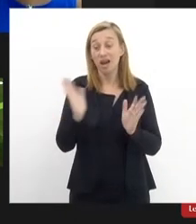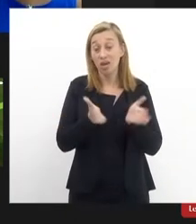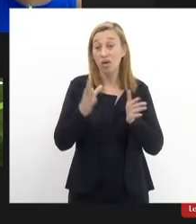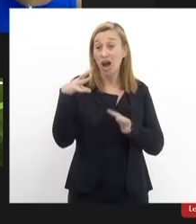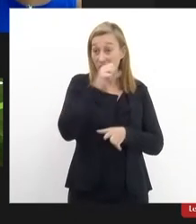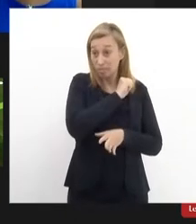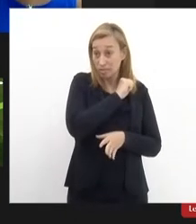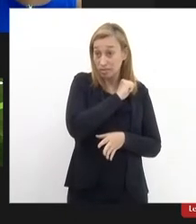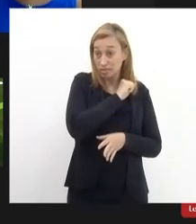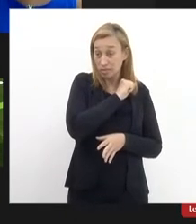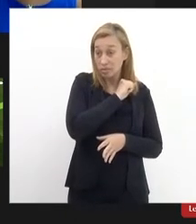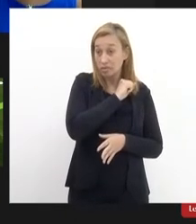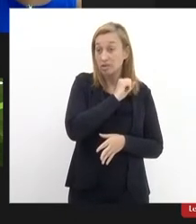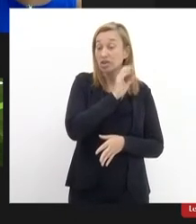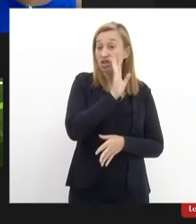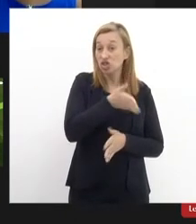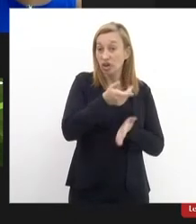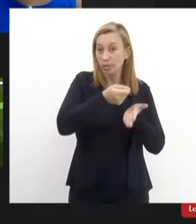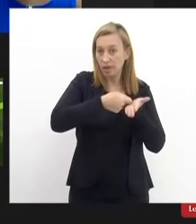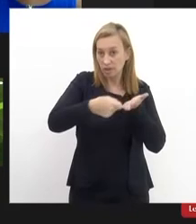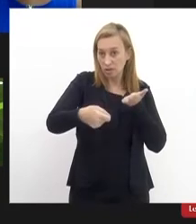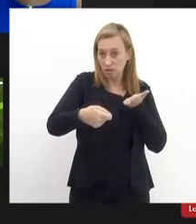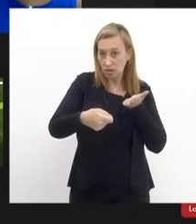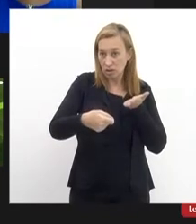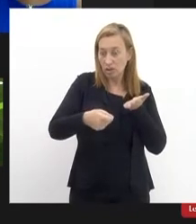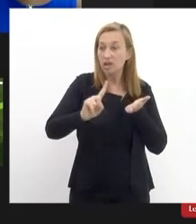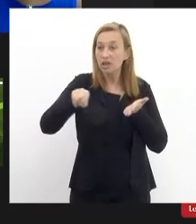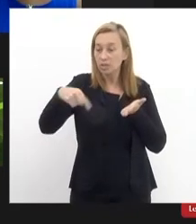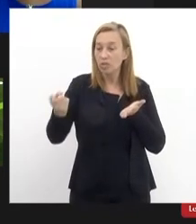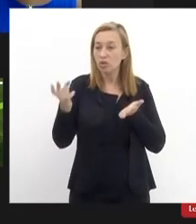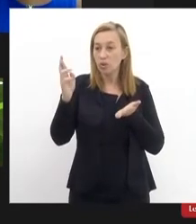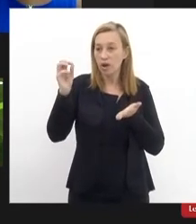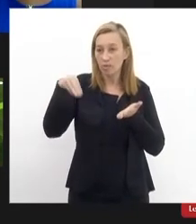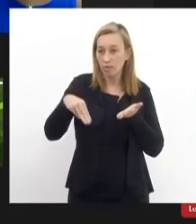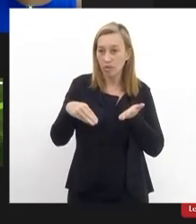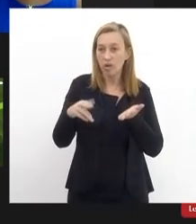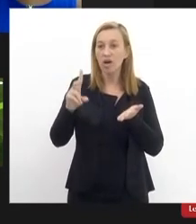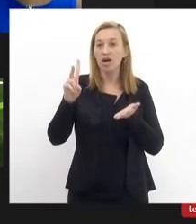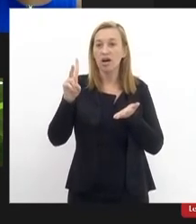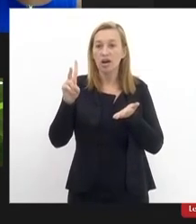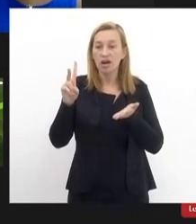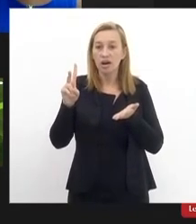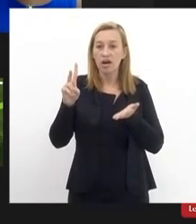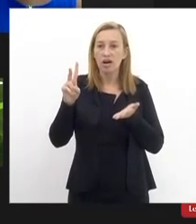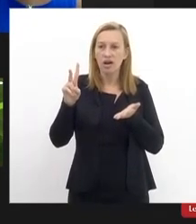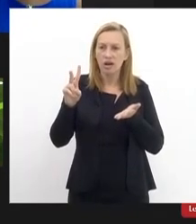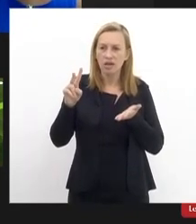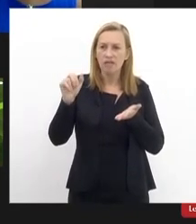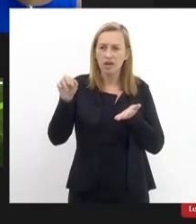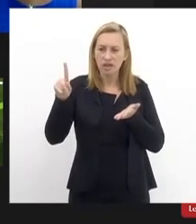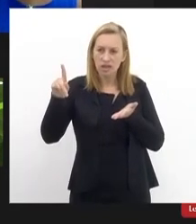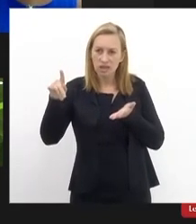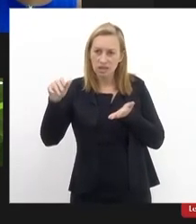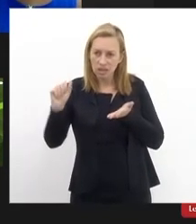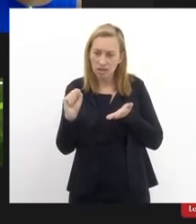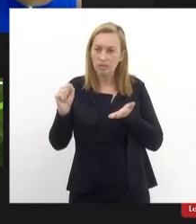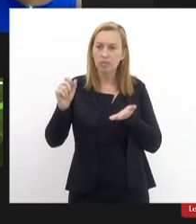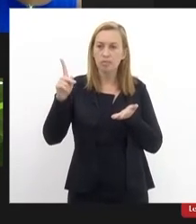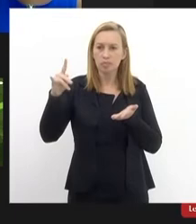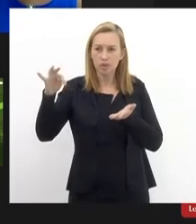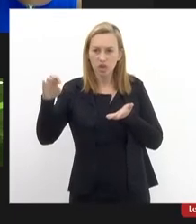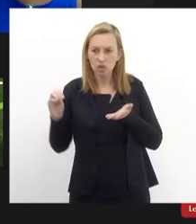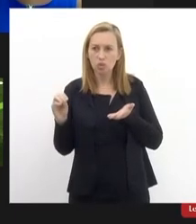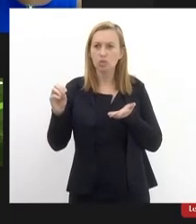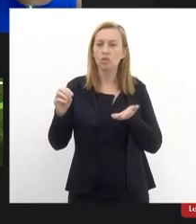urgente e já para você anotar que depois do Reimão nós temos a Vanisa Pinto que estava já prevista e a